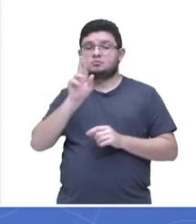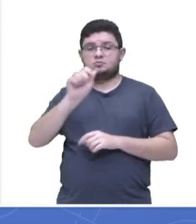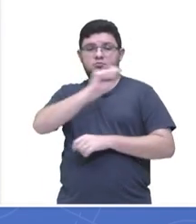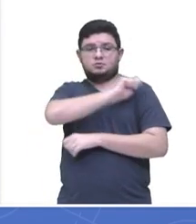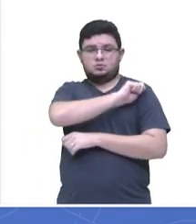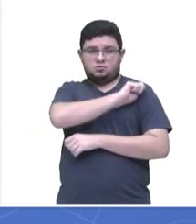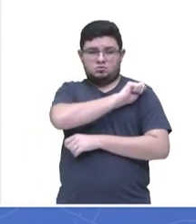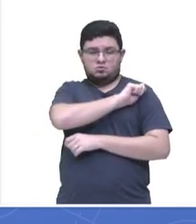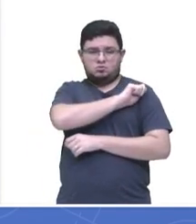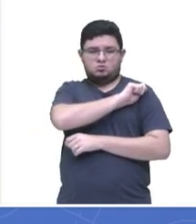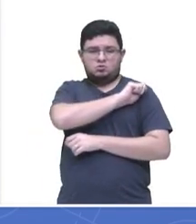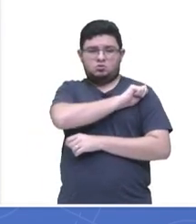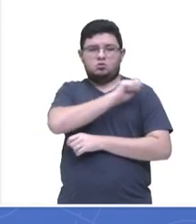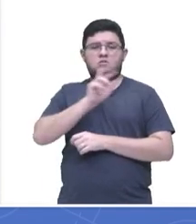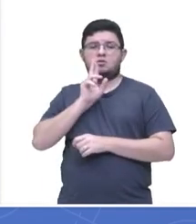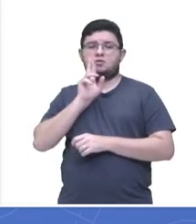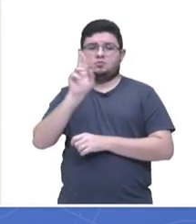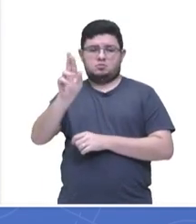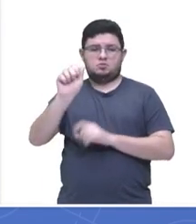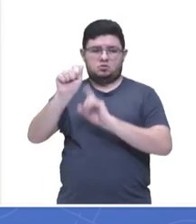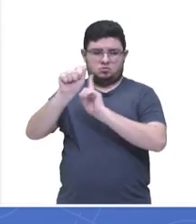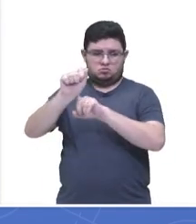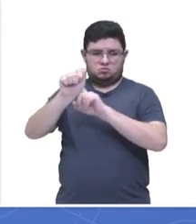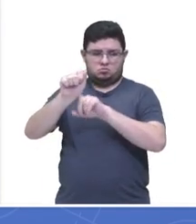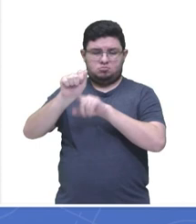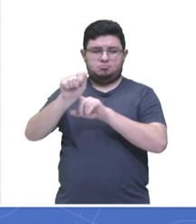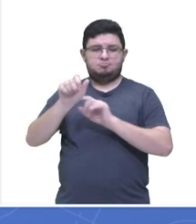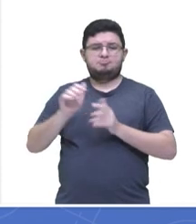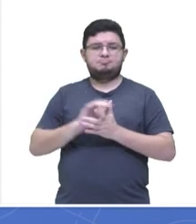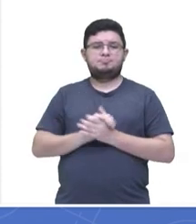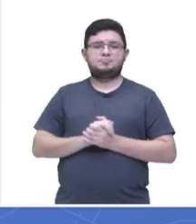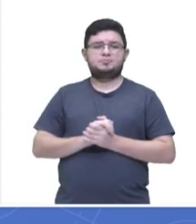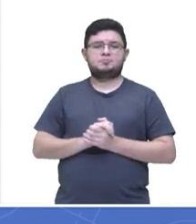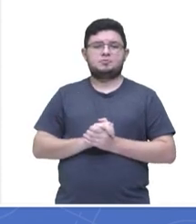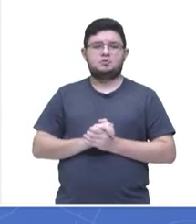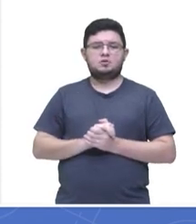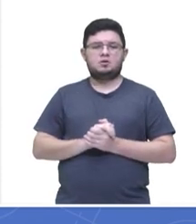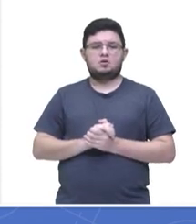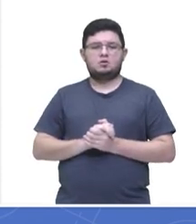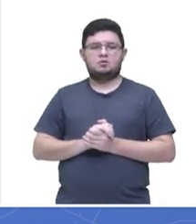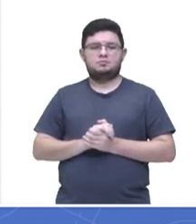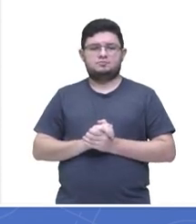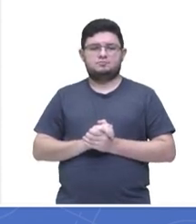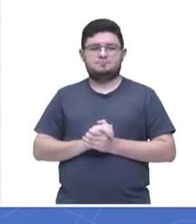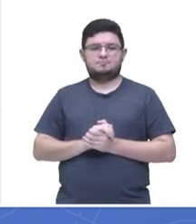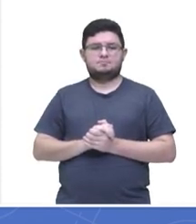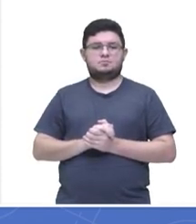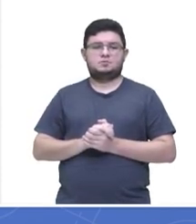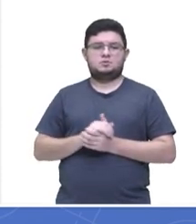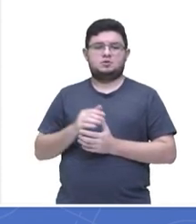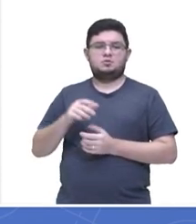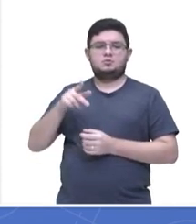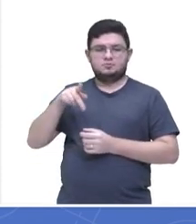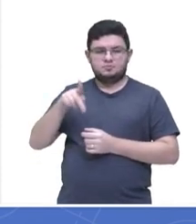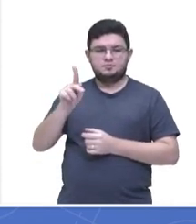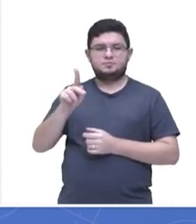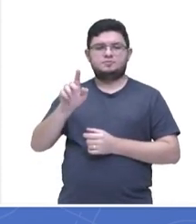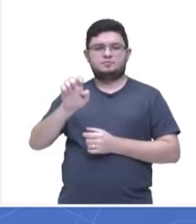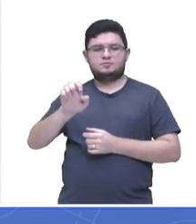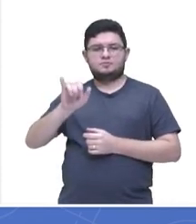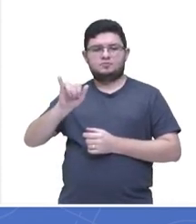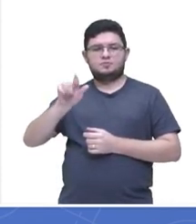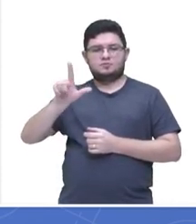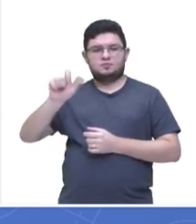A Keila também marcou a letra A. Ela da escola Prínio Ramos Coelho, lá de Humaitá. Parabéns, mais uma vez, para Humaitá pela